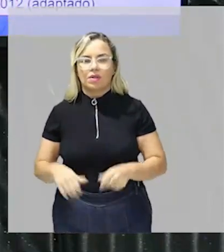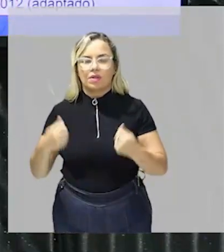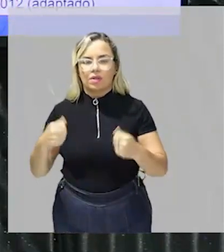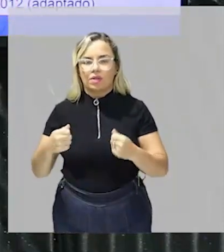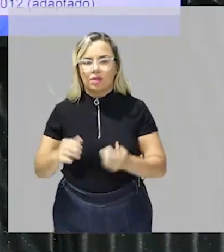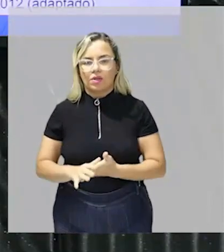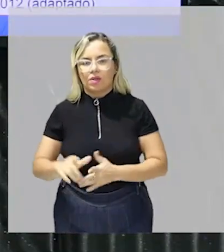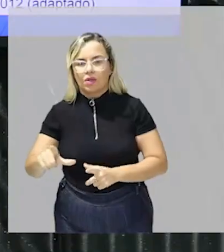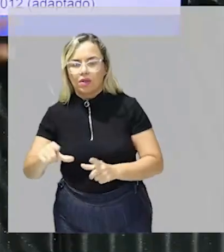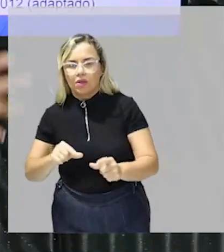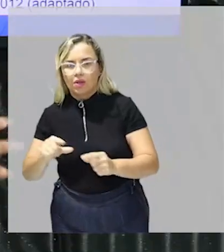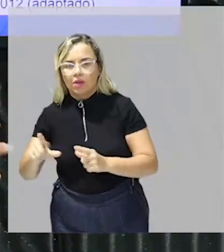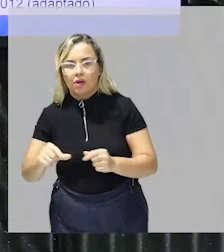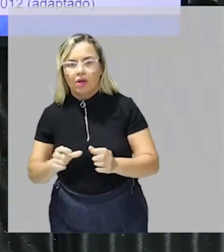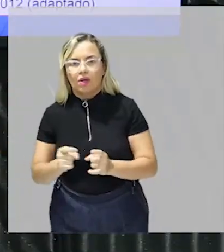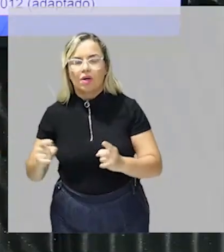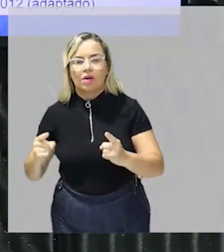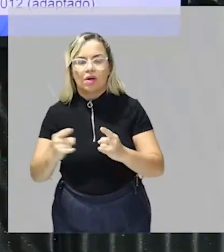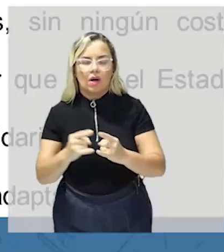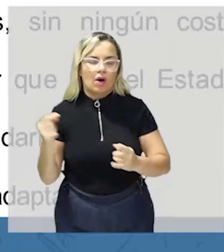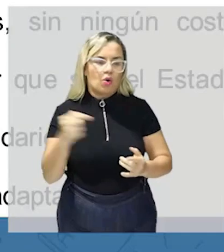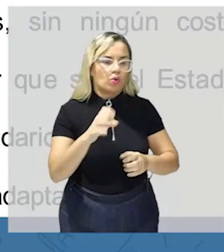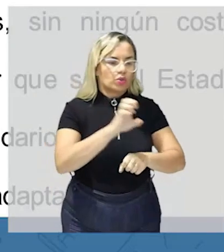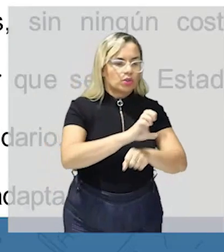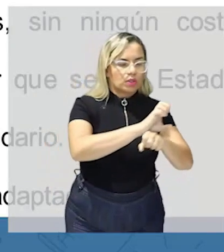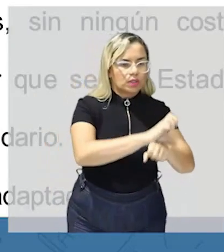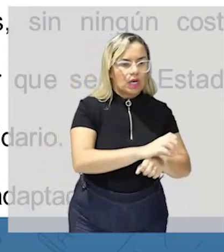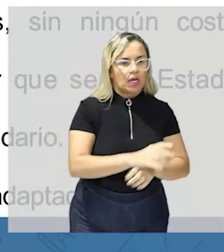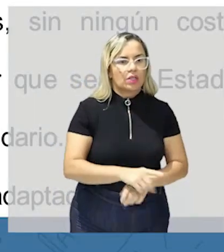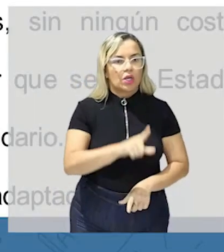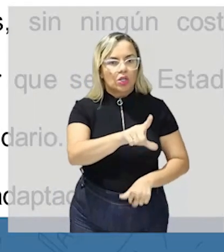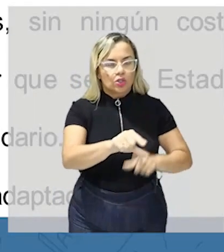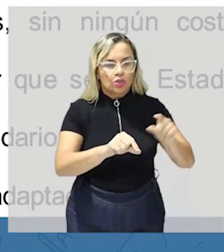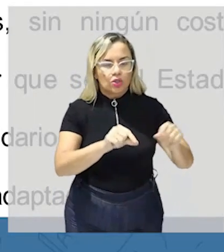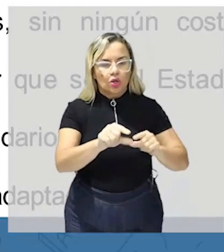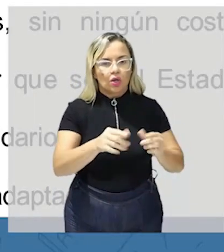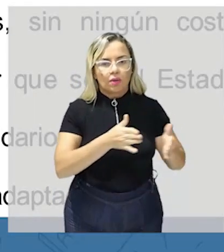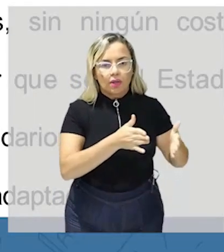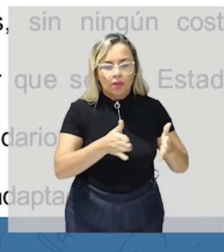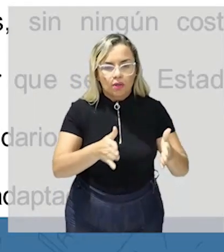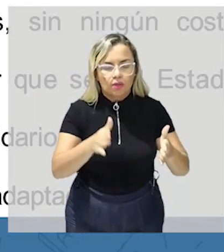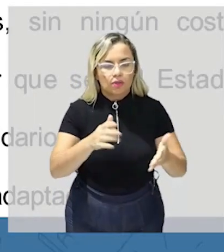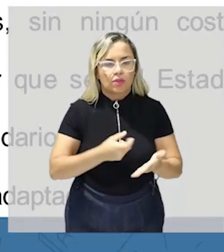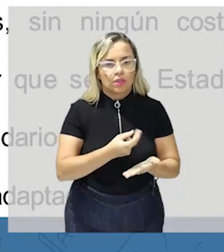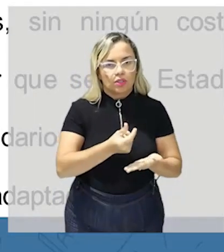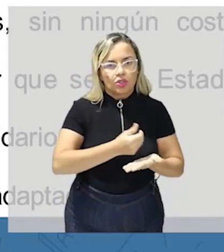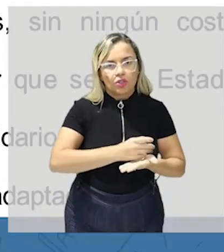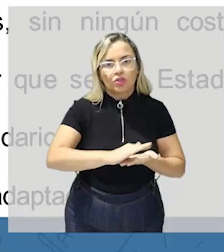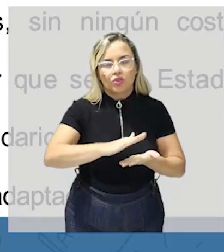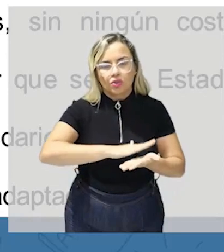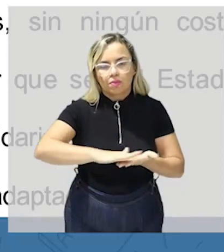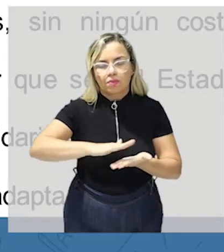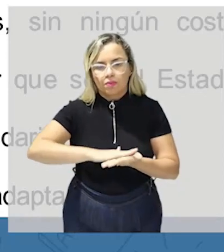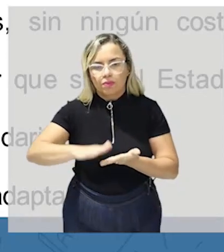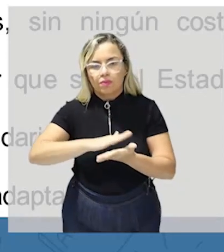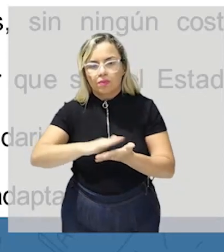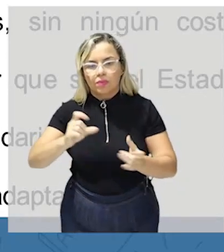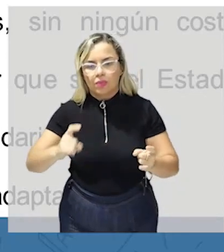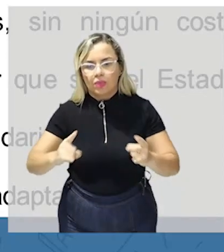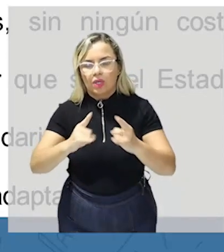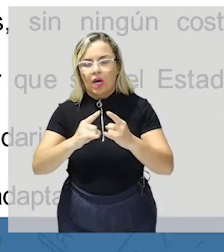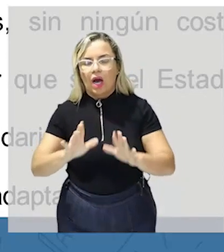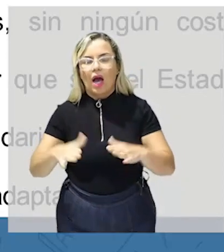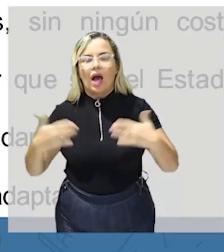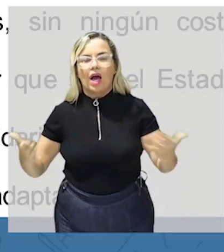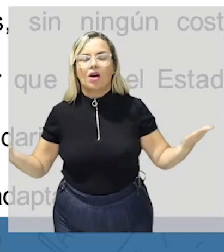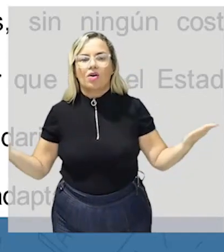pra onde que vai esse recurso tá porque marcando você converte em contribuinte ativo solidário